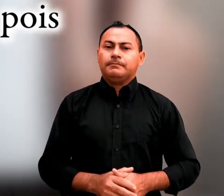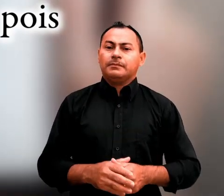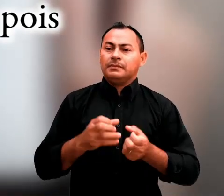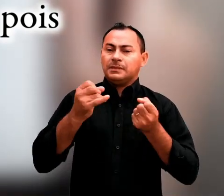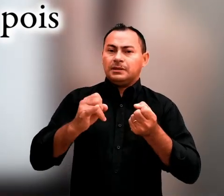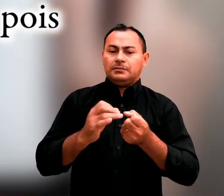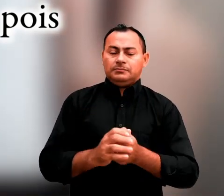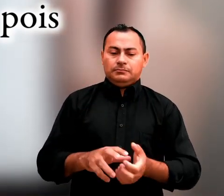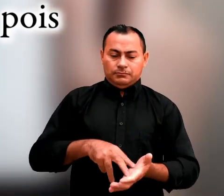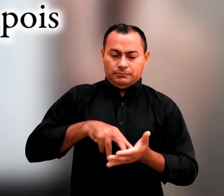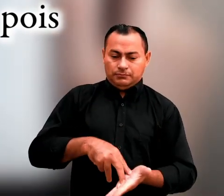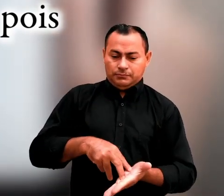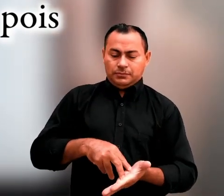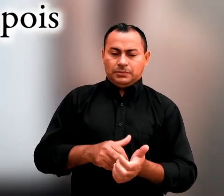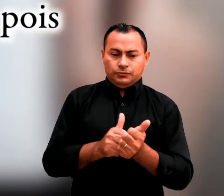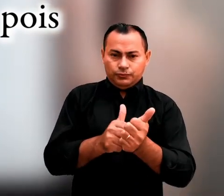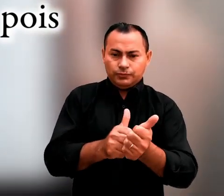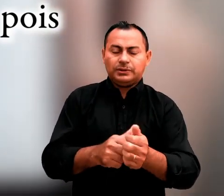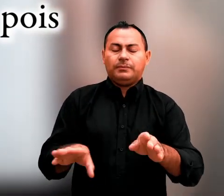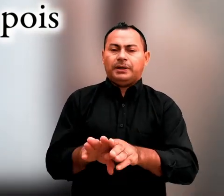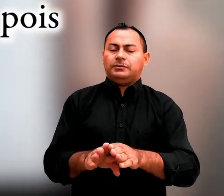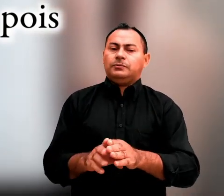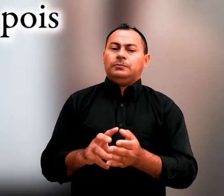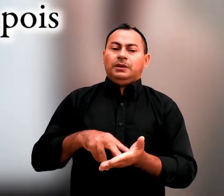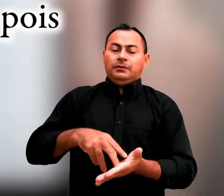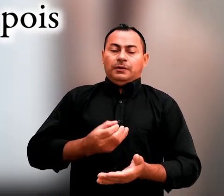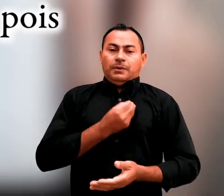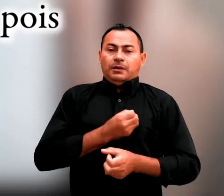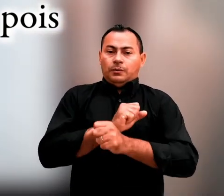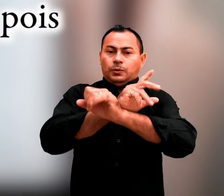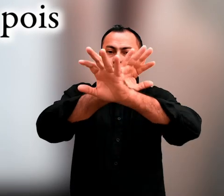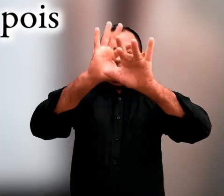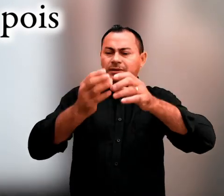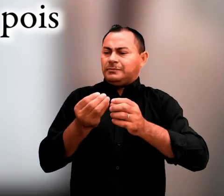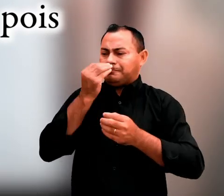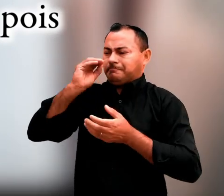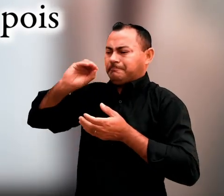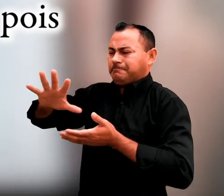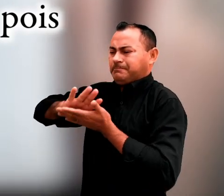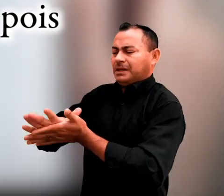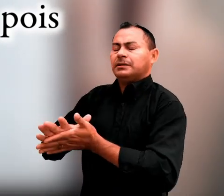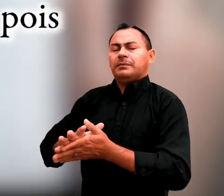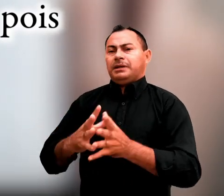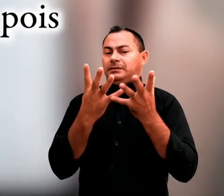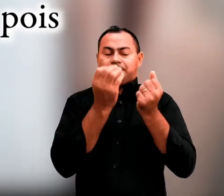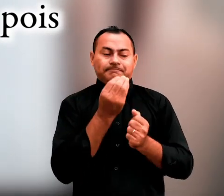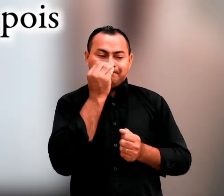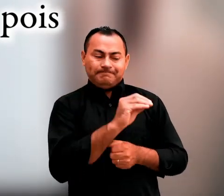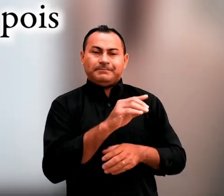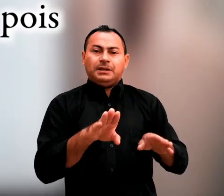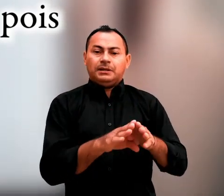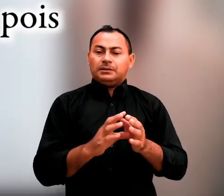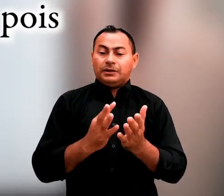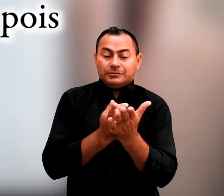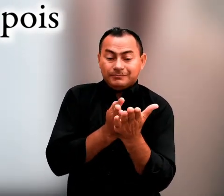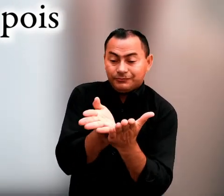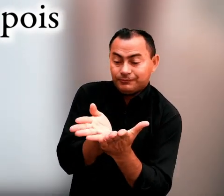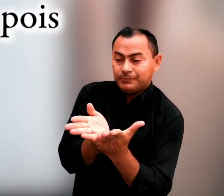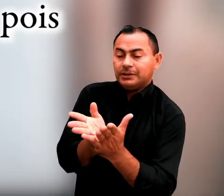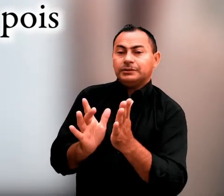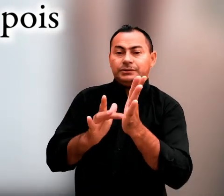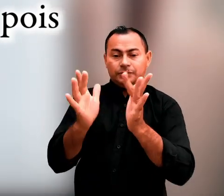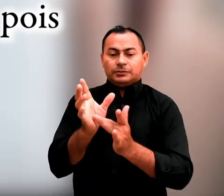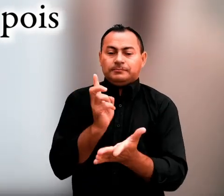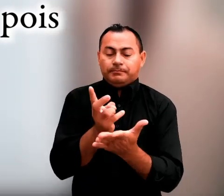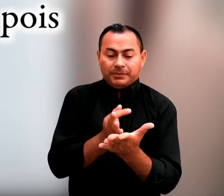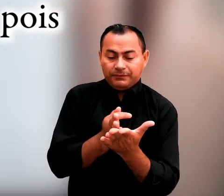Se perseveramos com ele, também reinaremos. Se o negamos, ele também nos negará. Se somos infiéis, ele